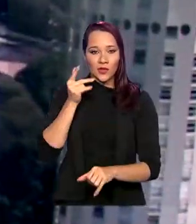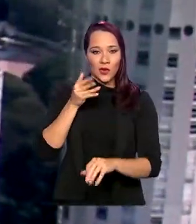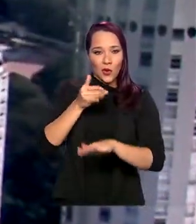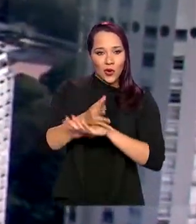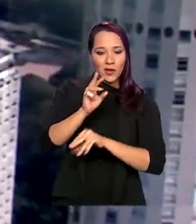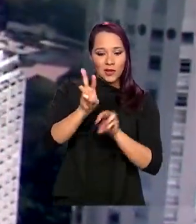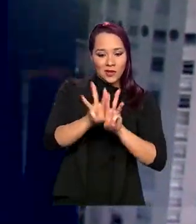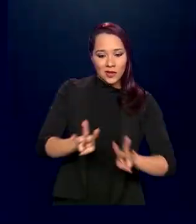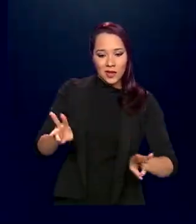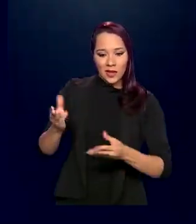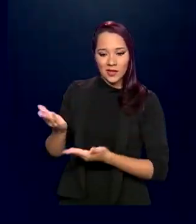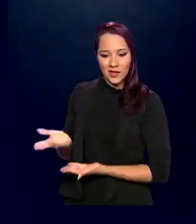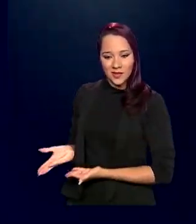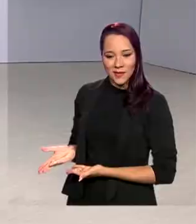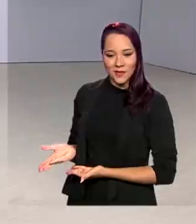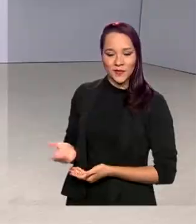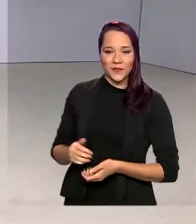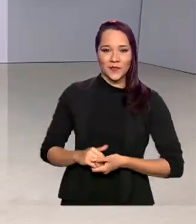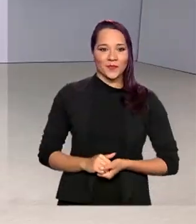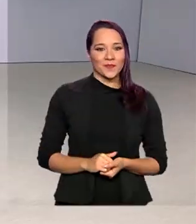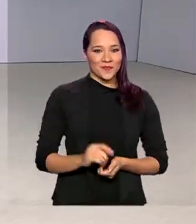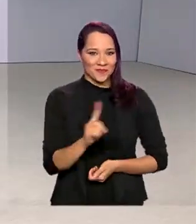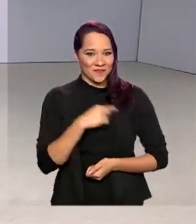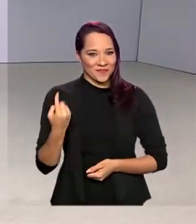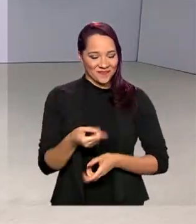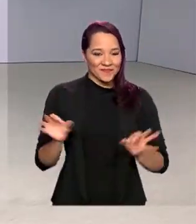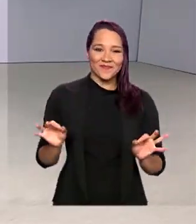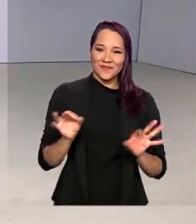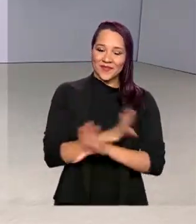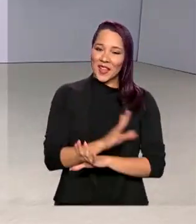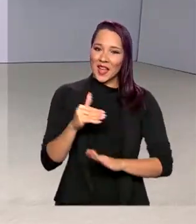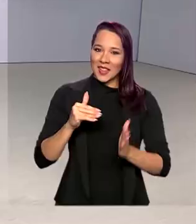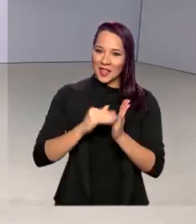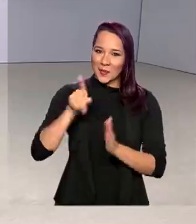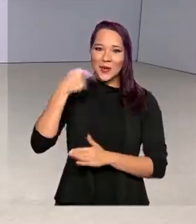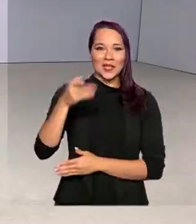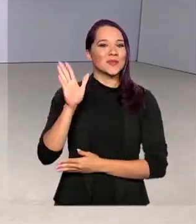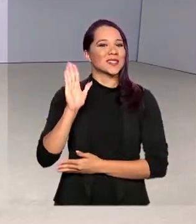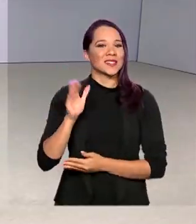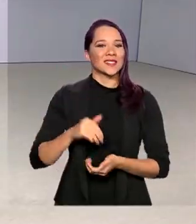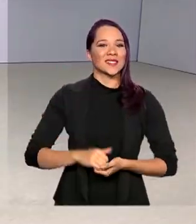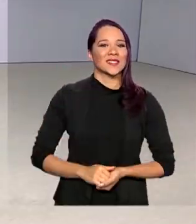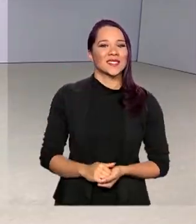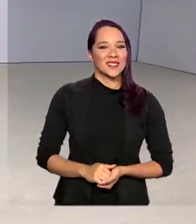do SISU, que aparece aí na tela. A gente fica por aqui e até a próxima edição.